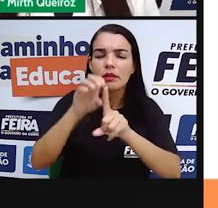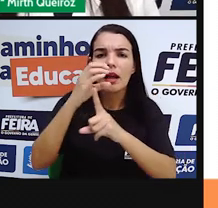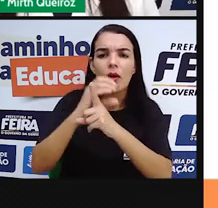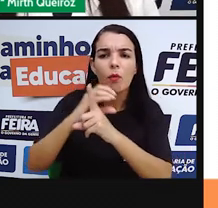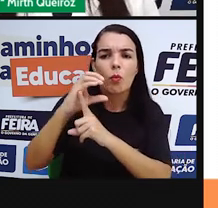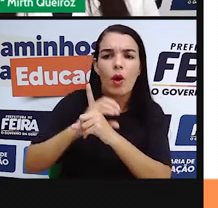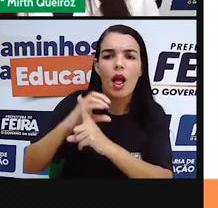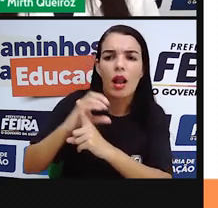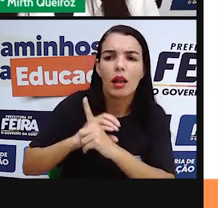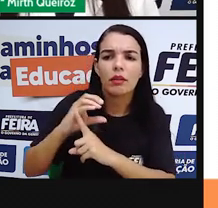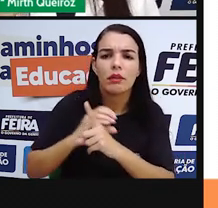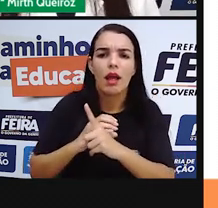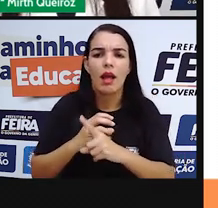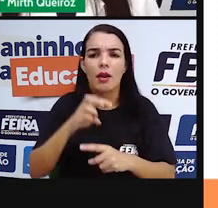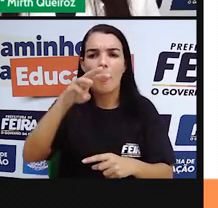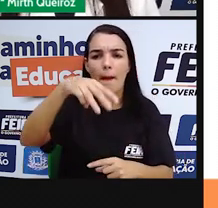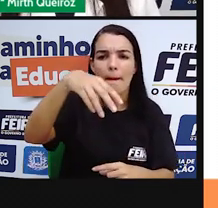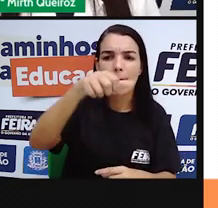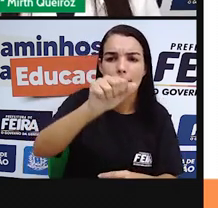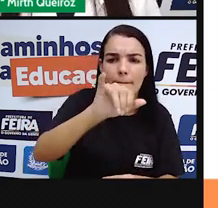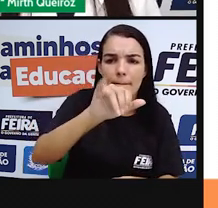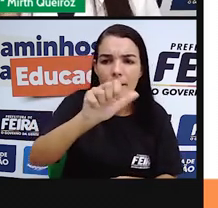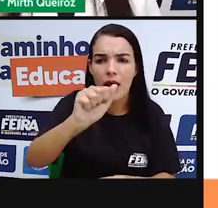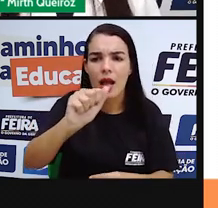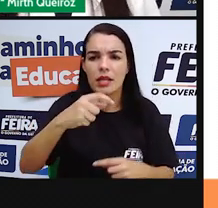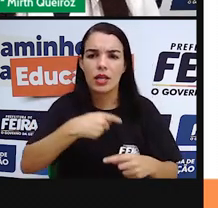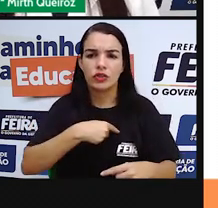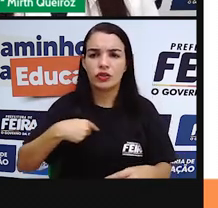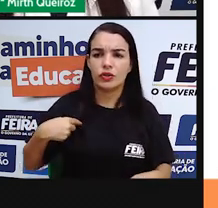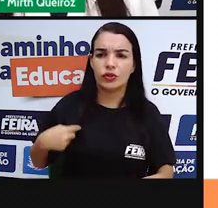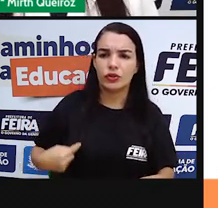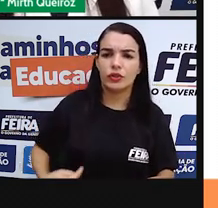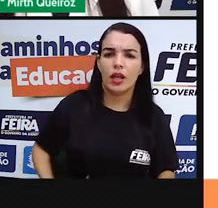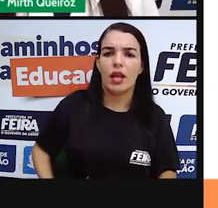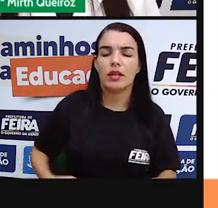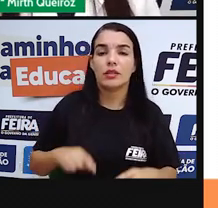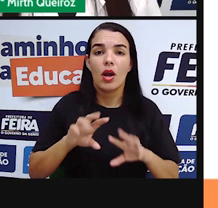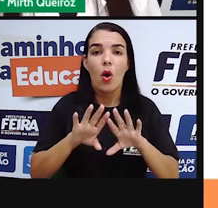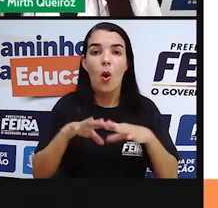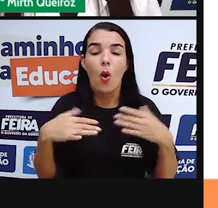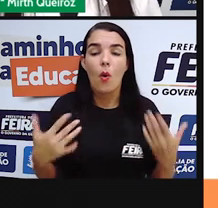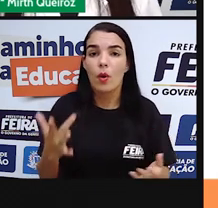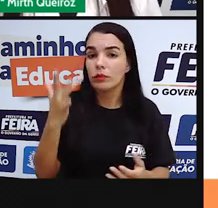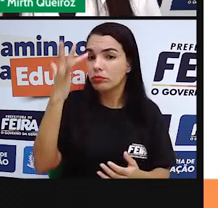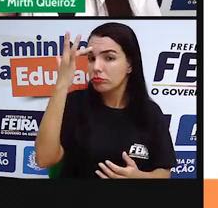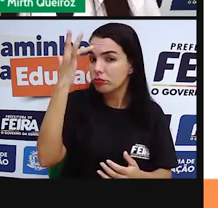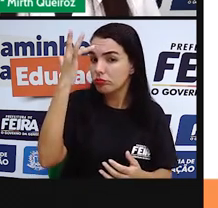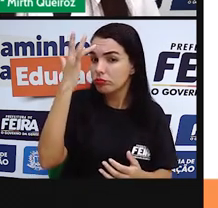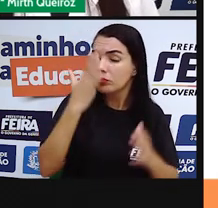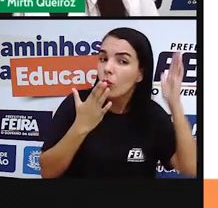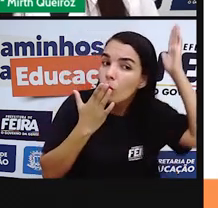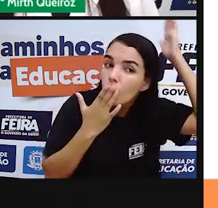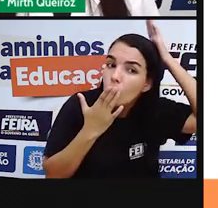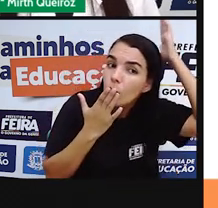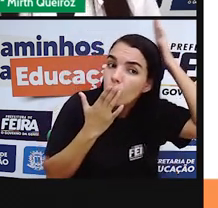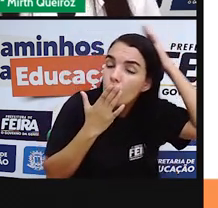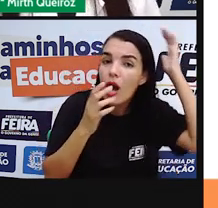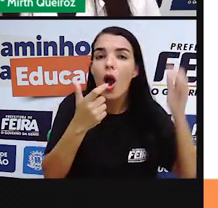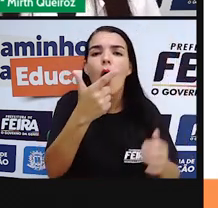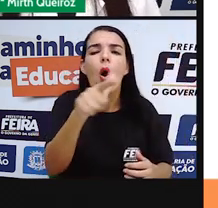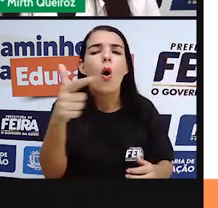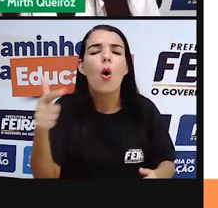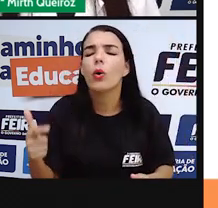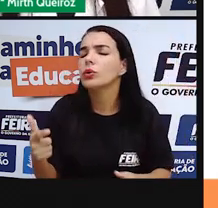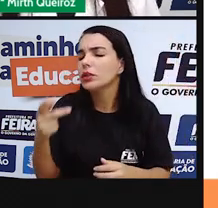ou dos indígenas. Vocês vão procurar outros marcadores do tempo aí, de outros povos, né?